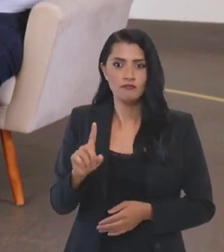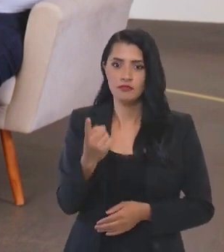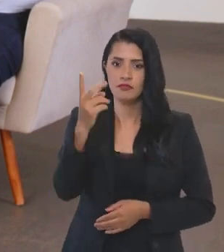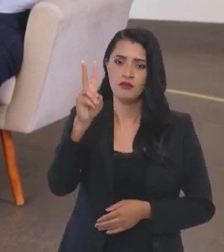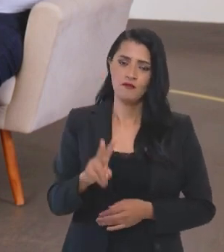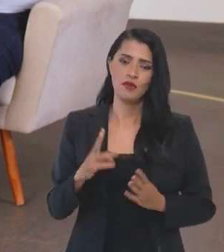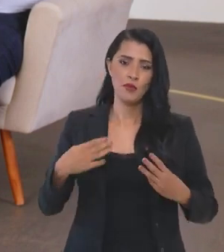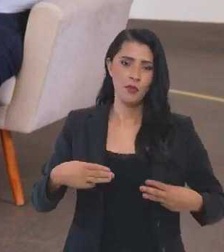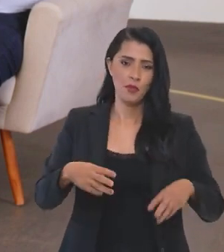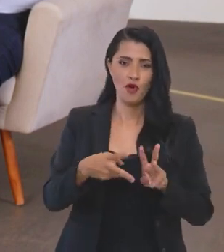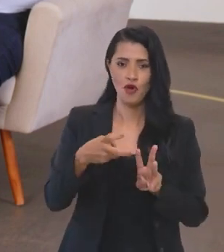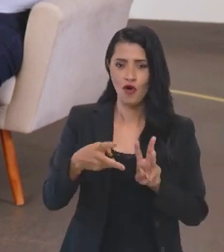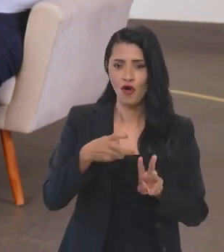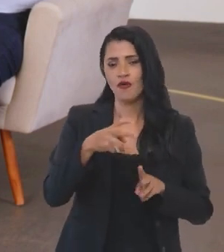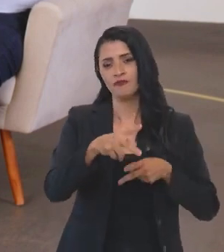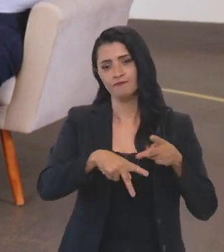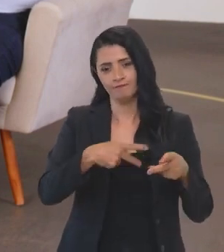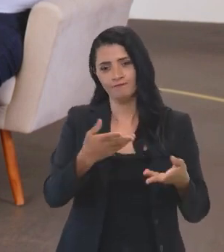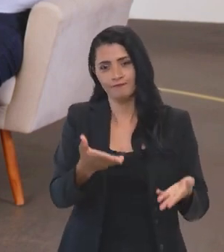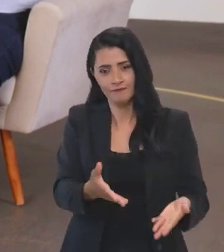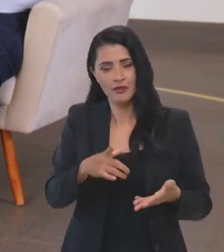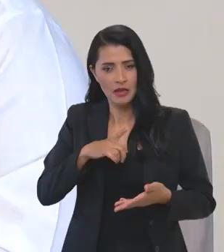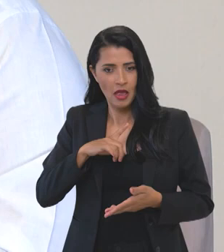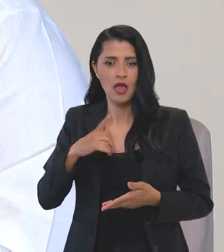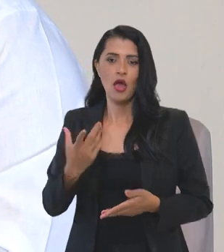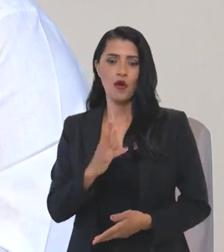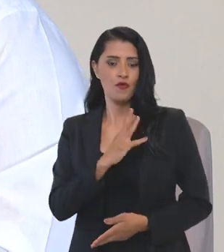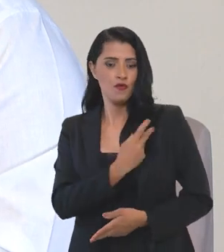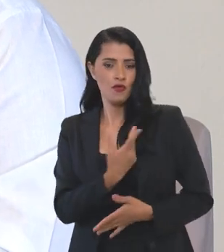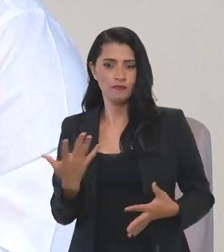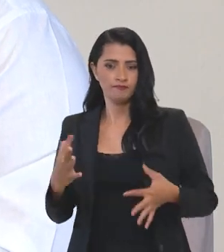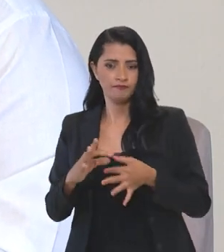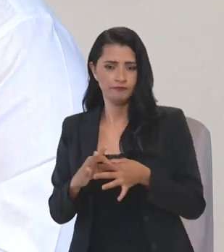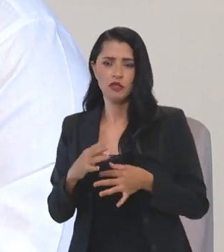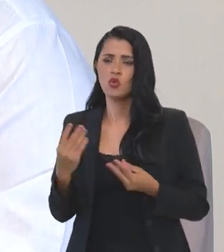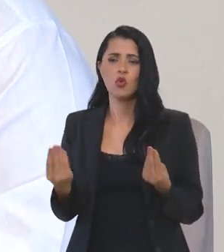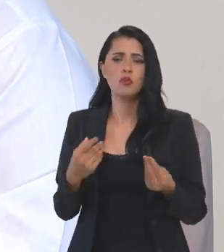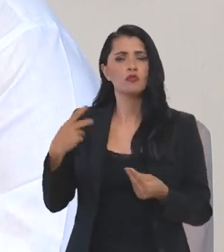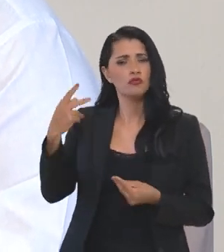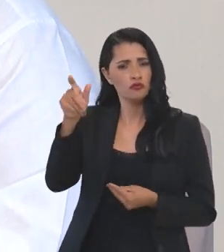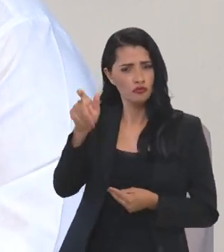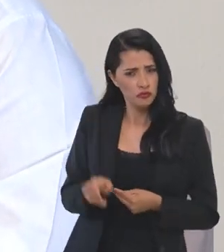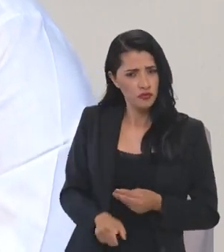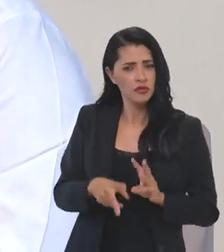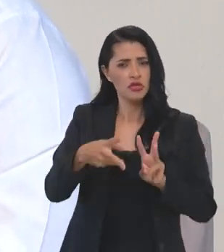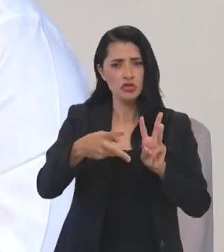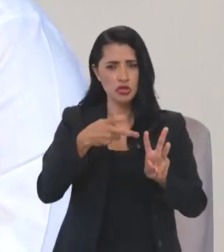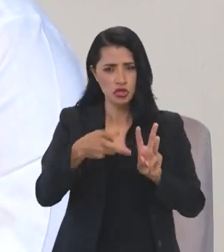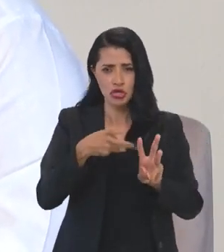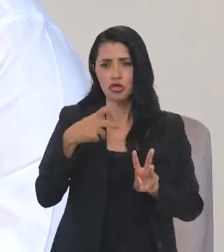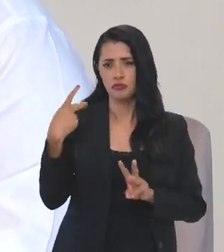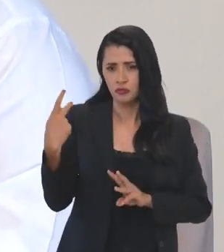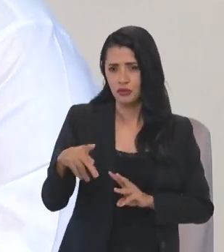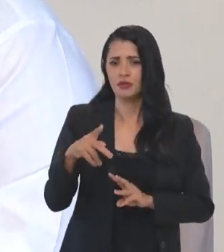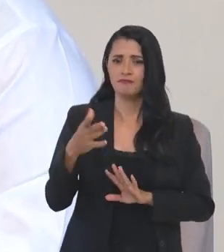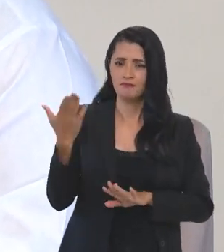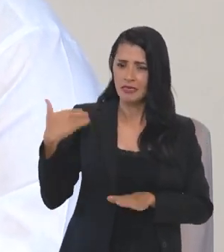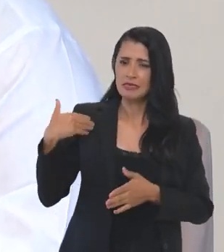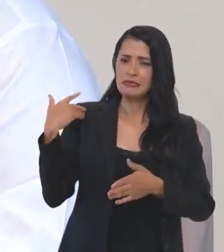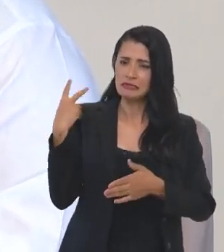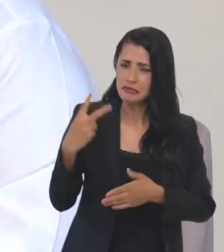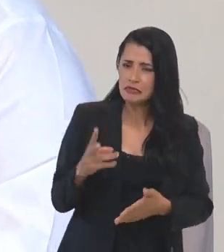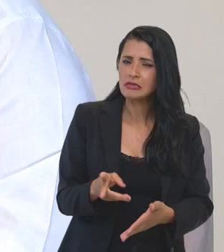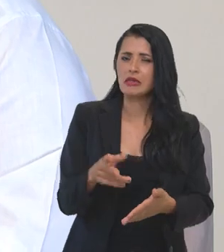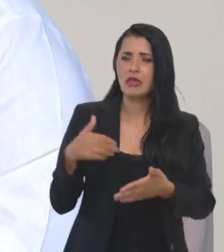Ministério dos Povos Indígenas, ao qual a FUNAI é vinculada. Como é que está sendo pra senhora, enquanto indígena, que desde